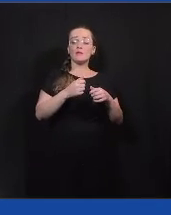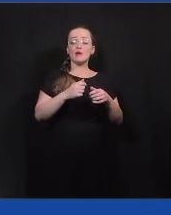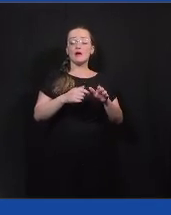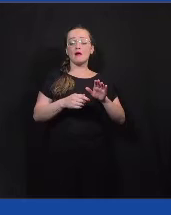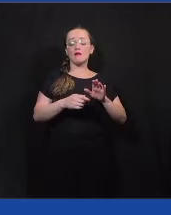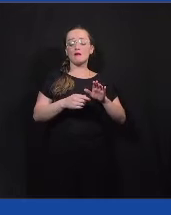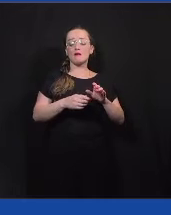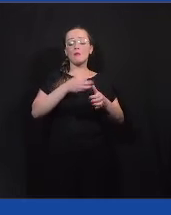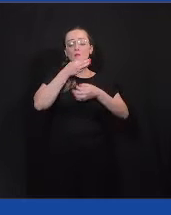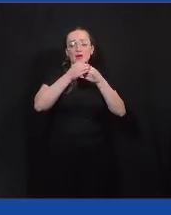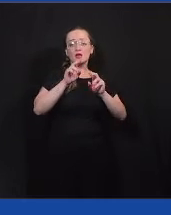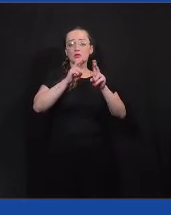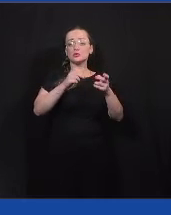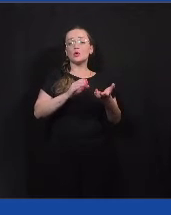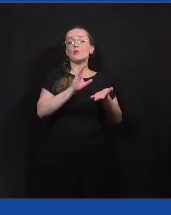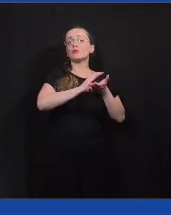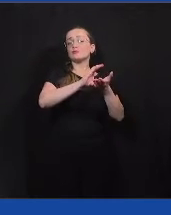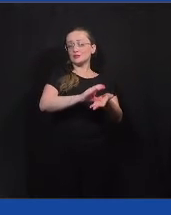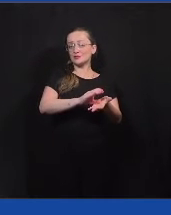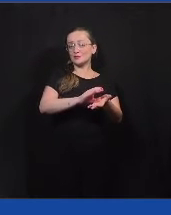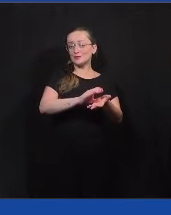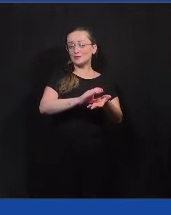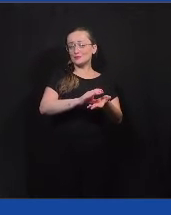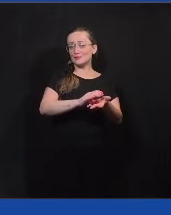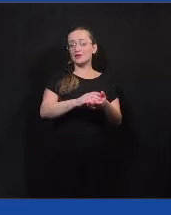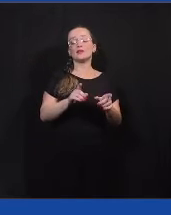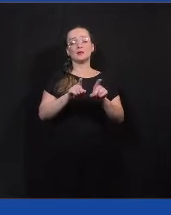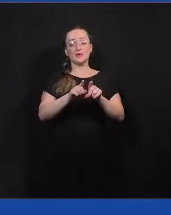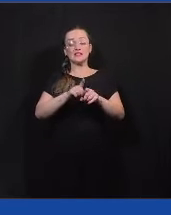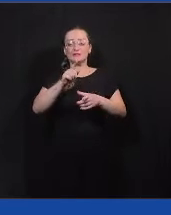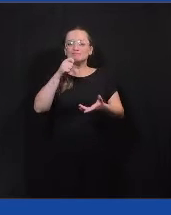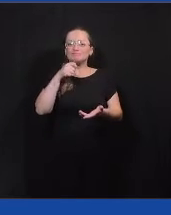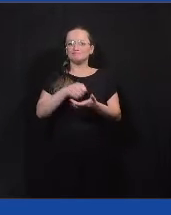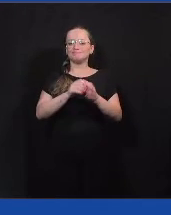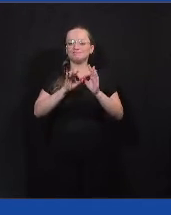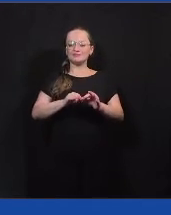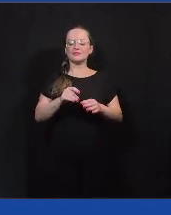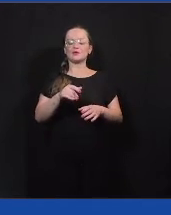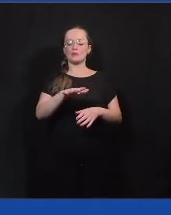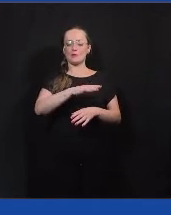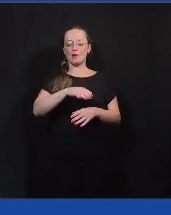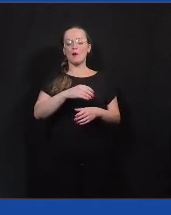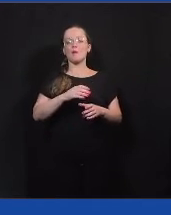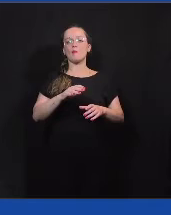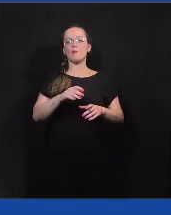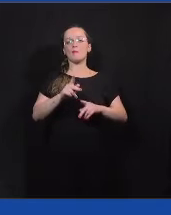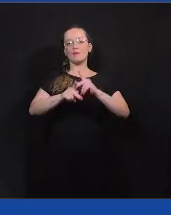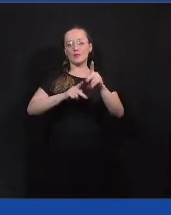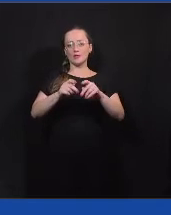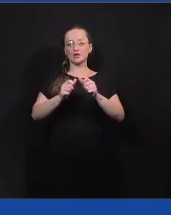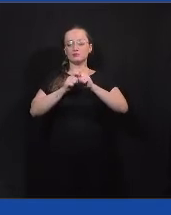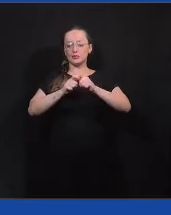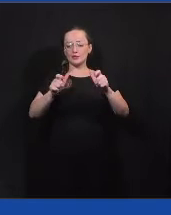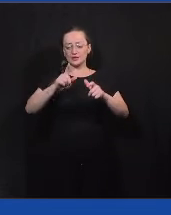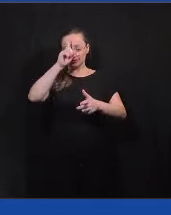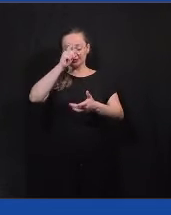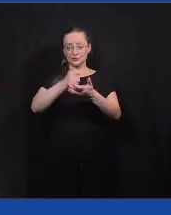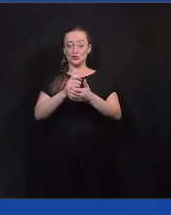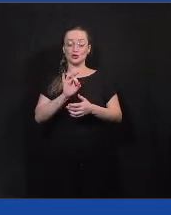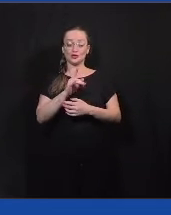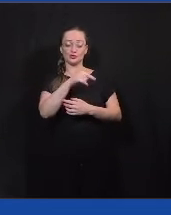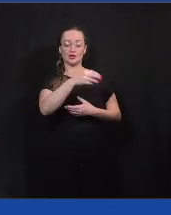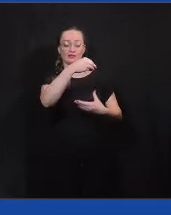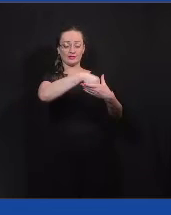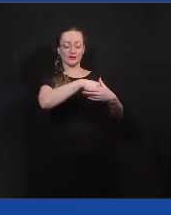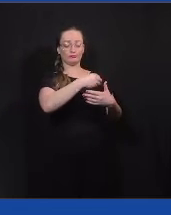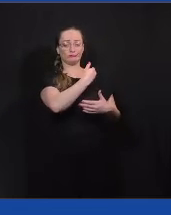Fora. Então, isso facilita, porque traz legitimidade para o setor público, a gente expande essa decisão que antes era tomada dentro